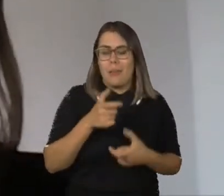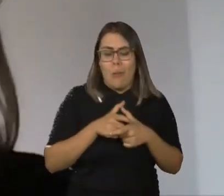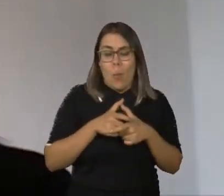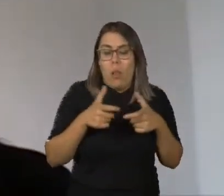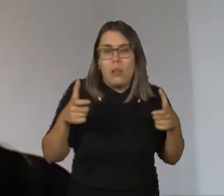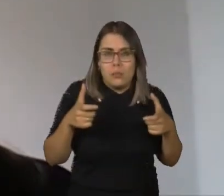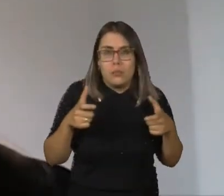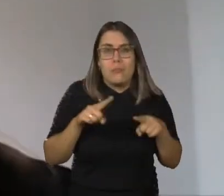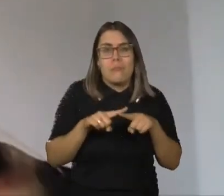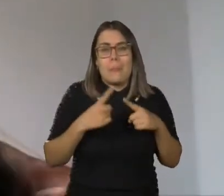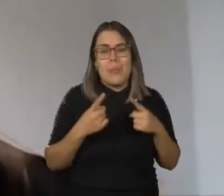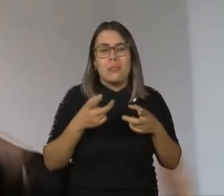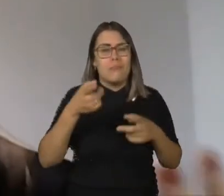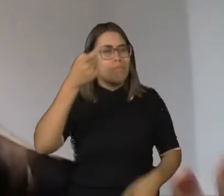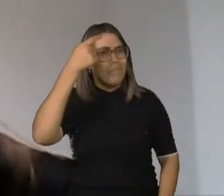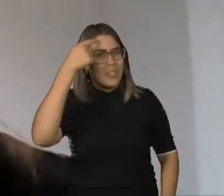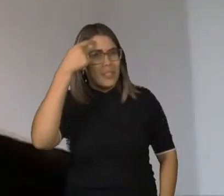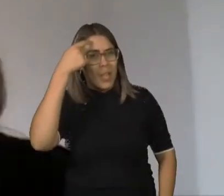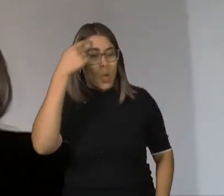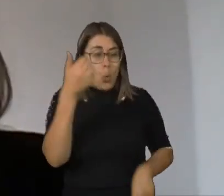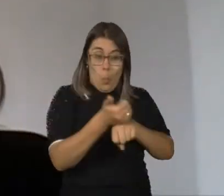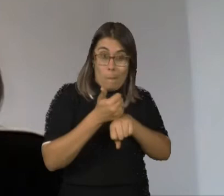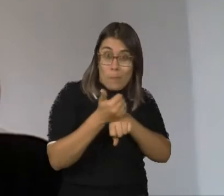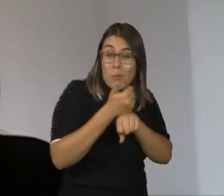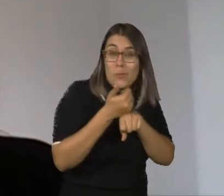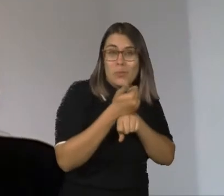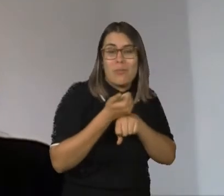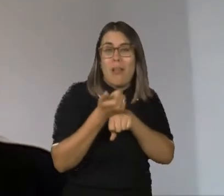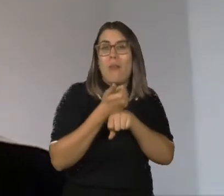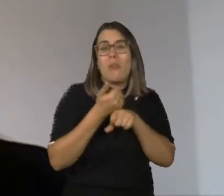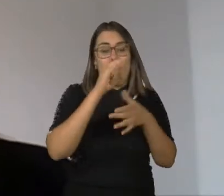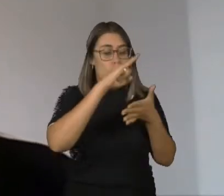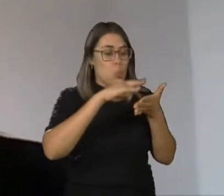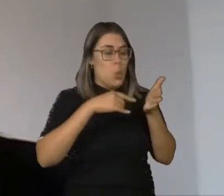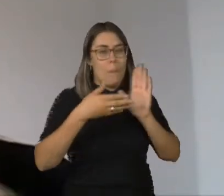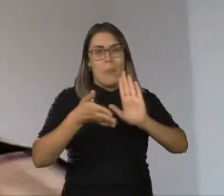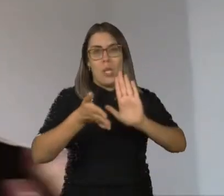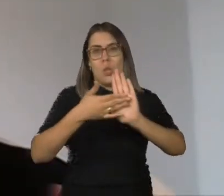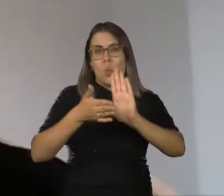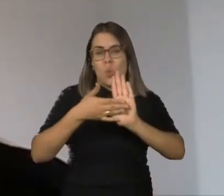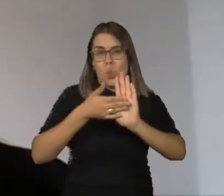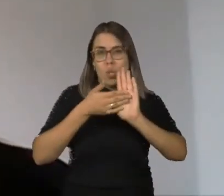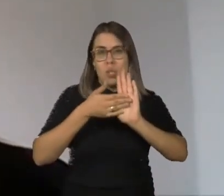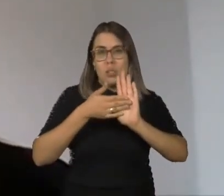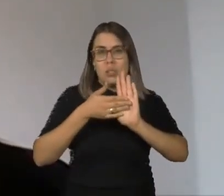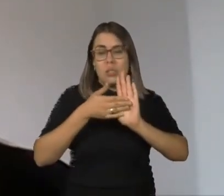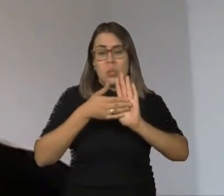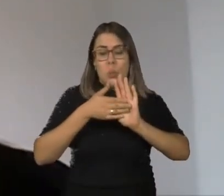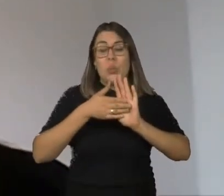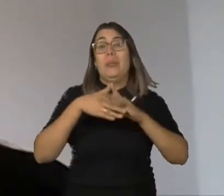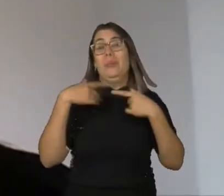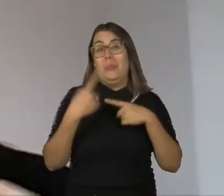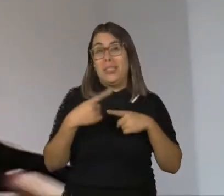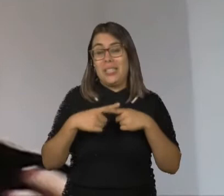e se nós pensarmos num profissional que vai fazer esse diagnóstico, além de ser uma descrição bastante ampla, que